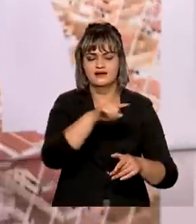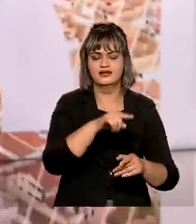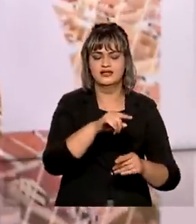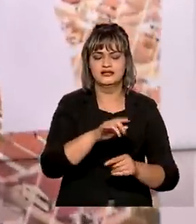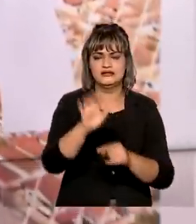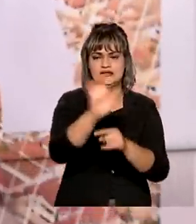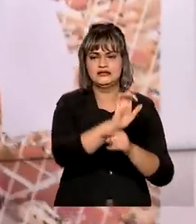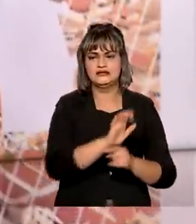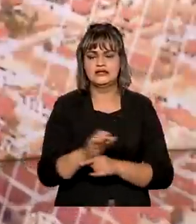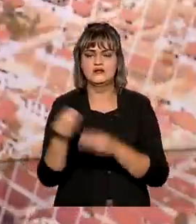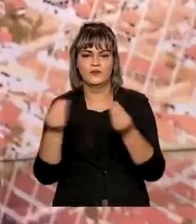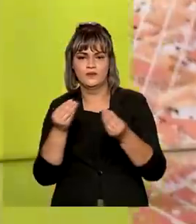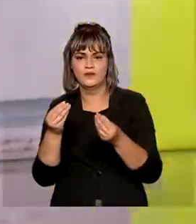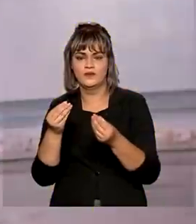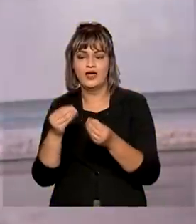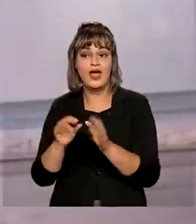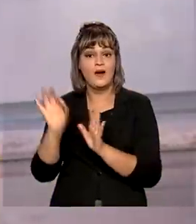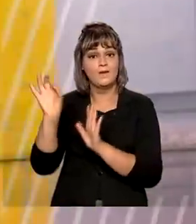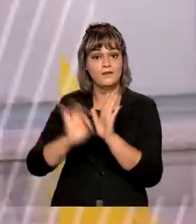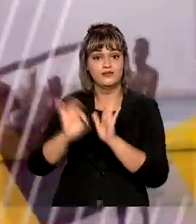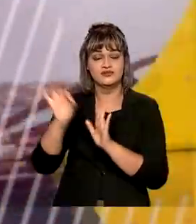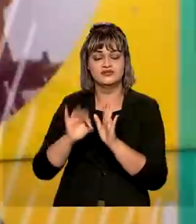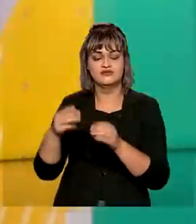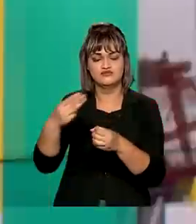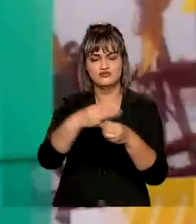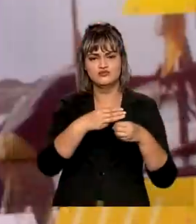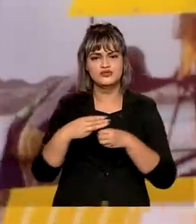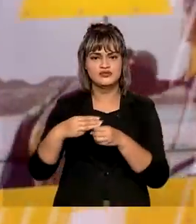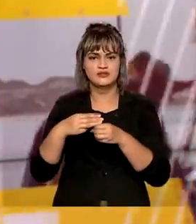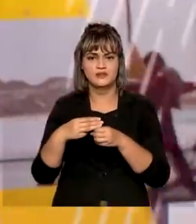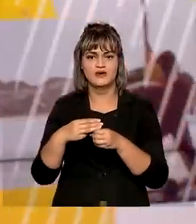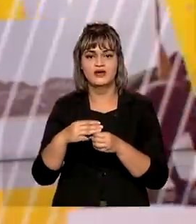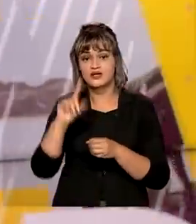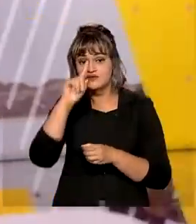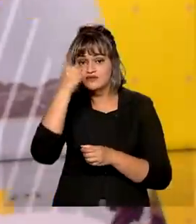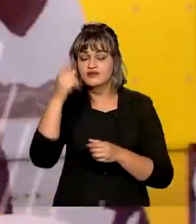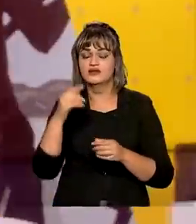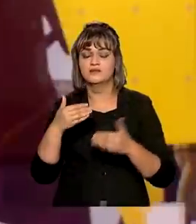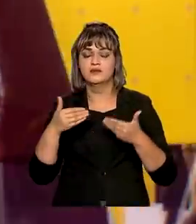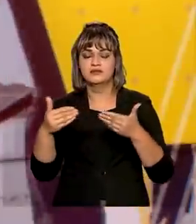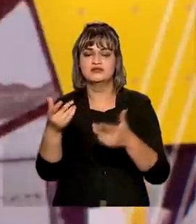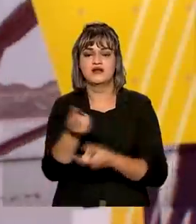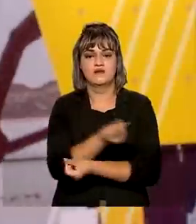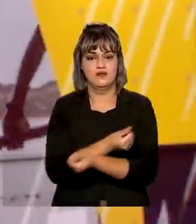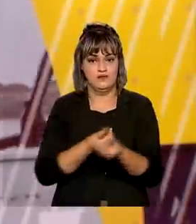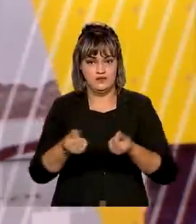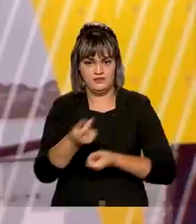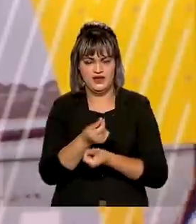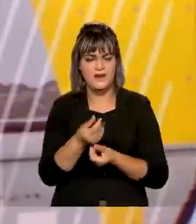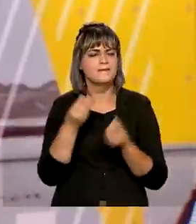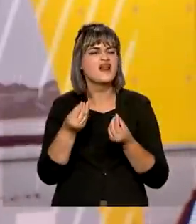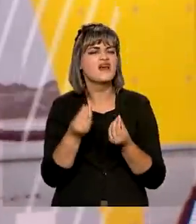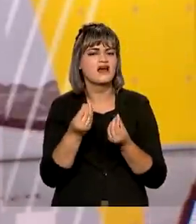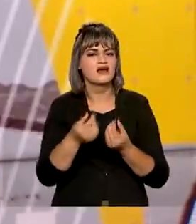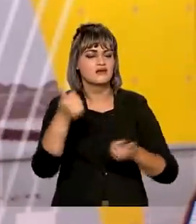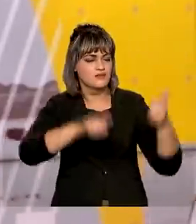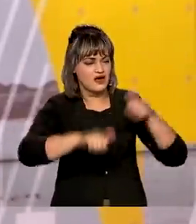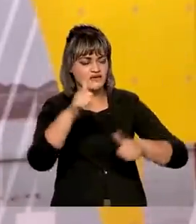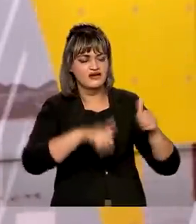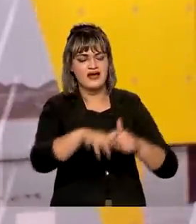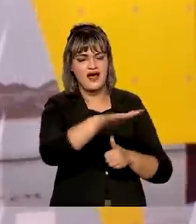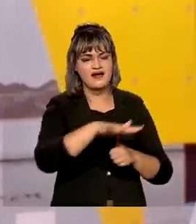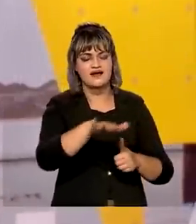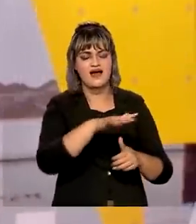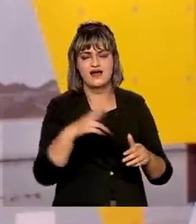país. É o Índice de Concorrência dos Municípios, lançado pelo Ministério da Economia. Ele vai avaliar questões que afetam o